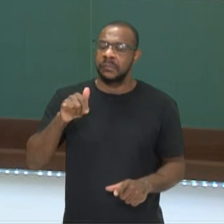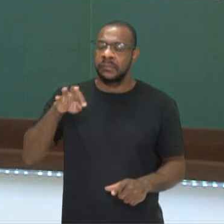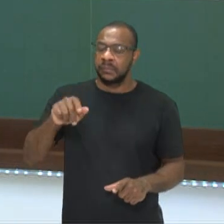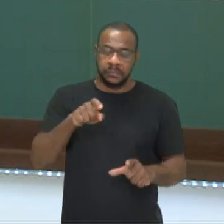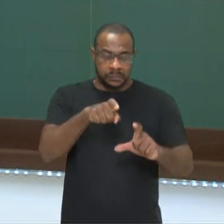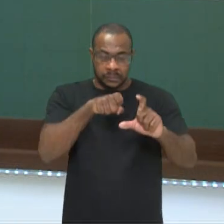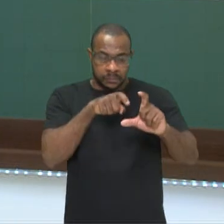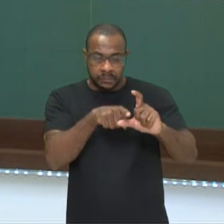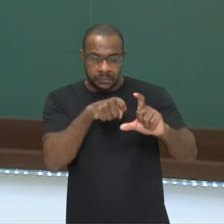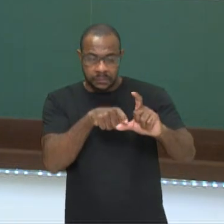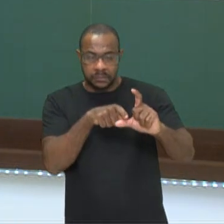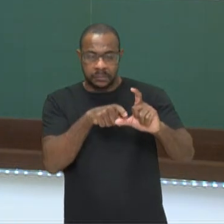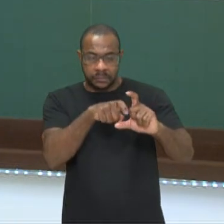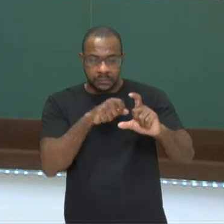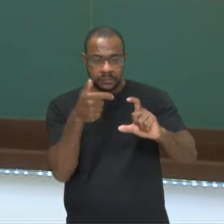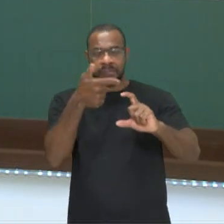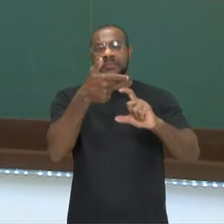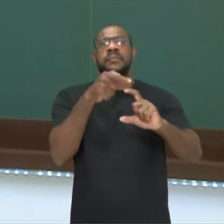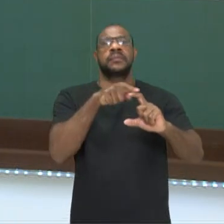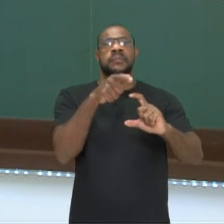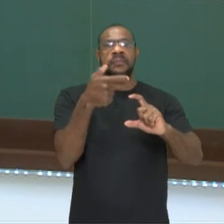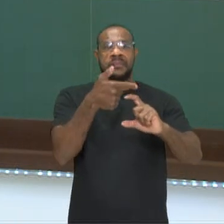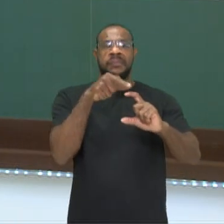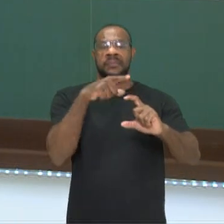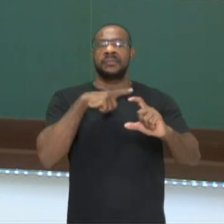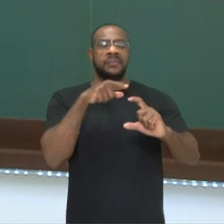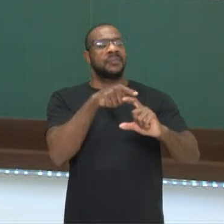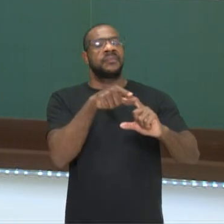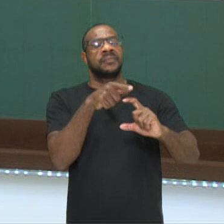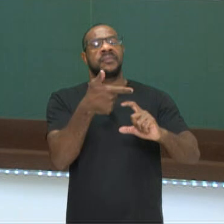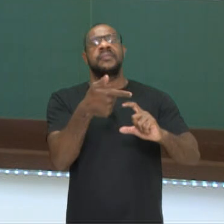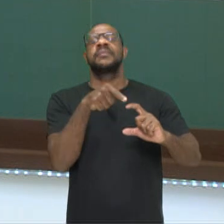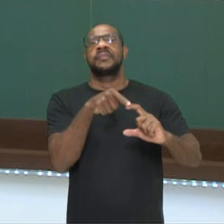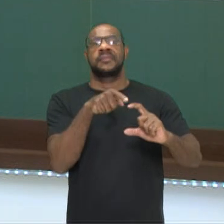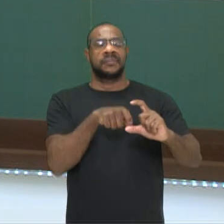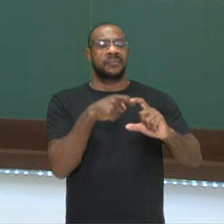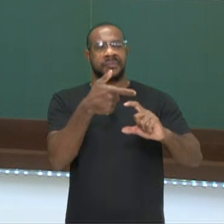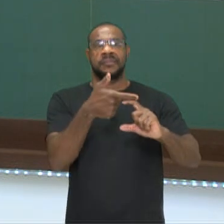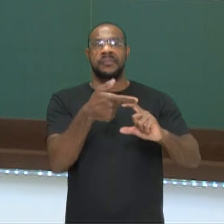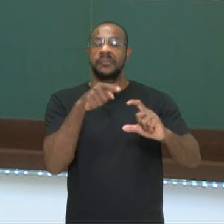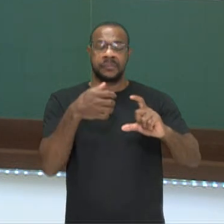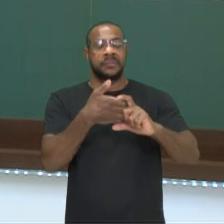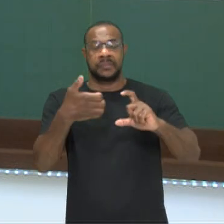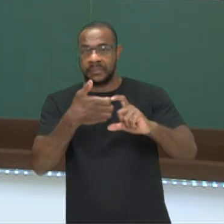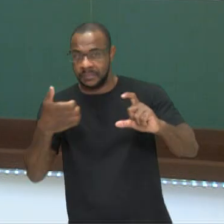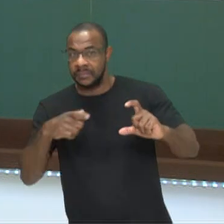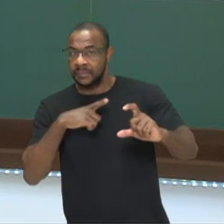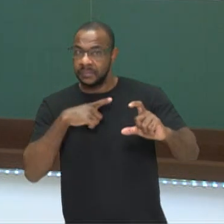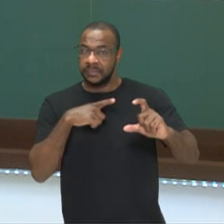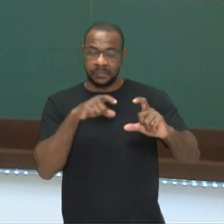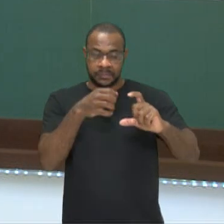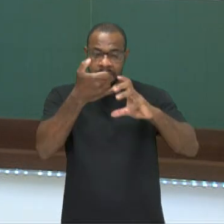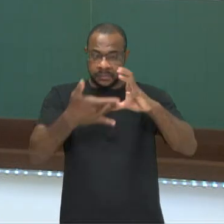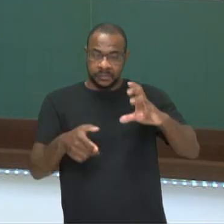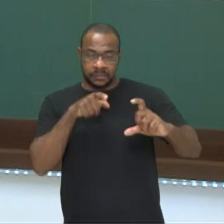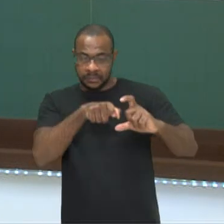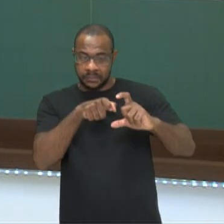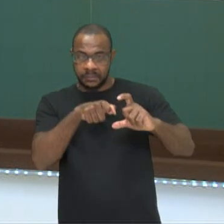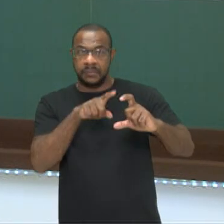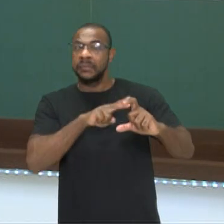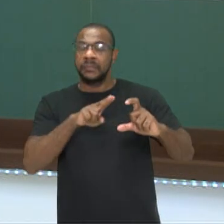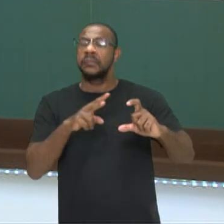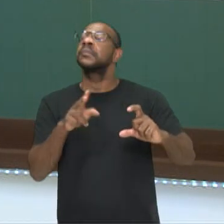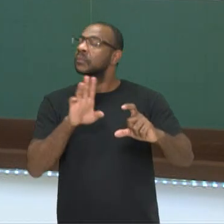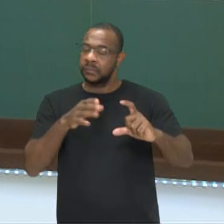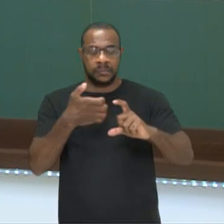ela só tem expoentes naturais. Um deles é o 2, ó. O expoente é 2. Então, equações que têm essas características são chamadas de